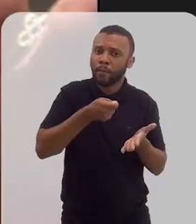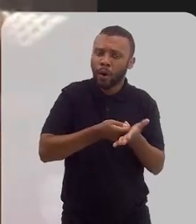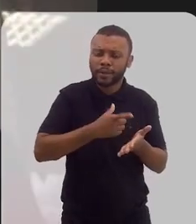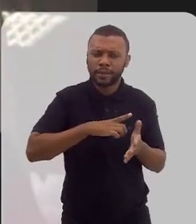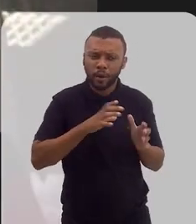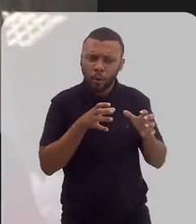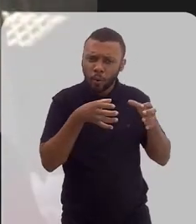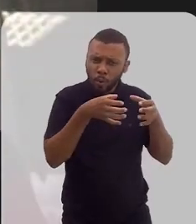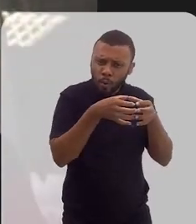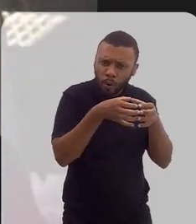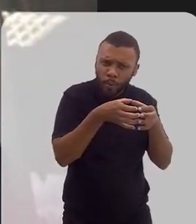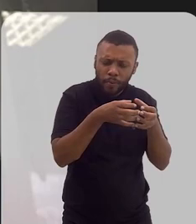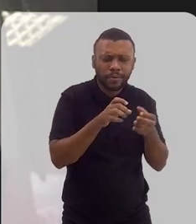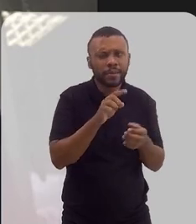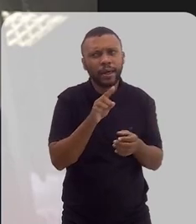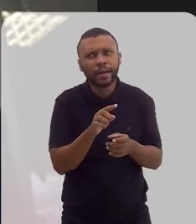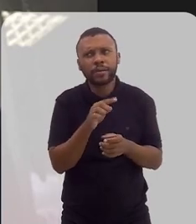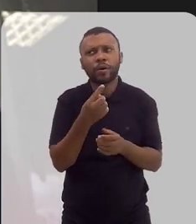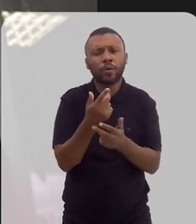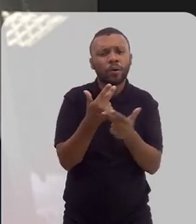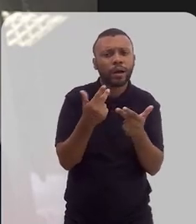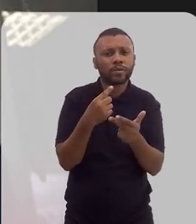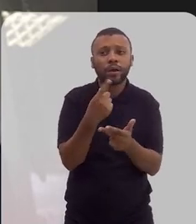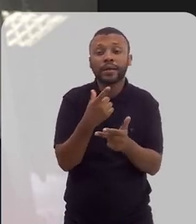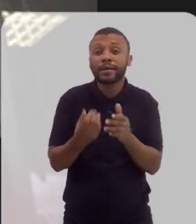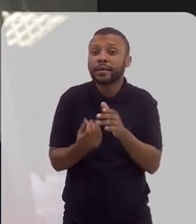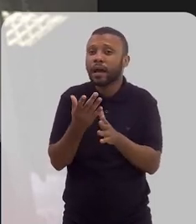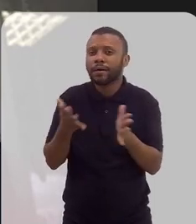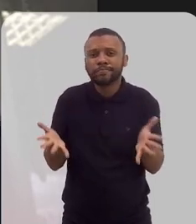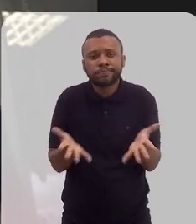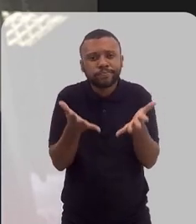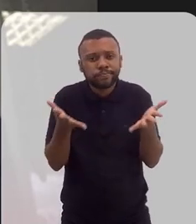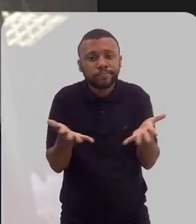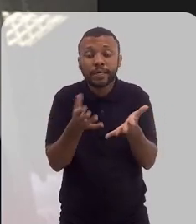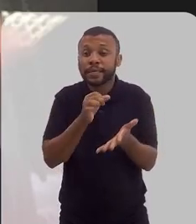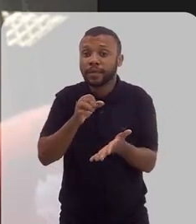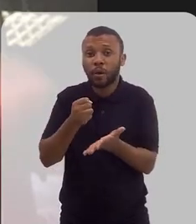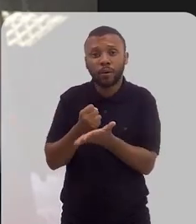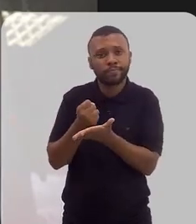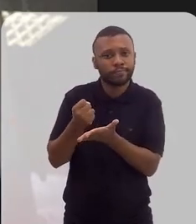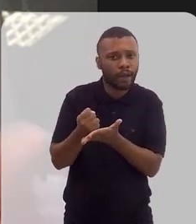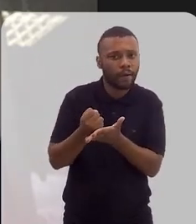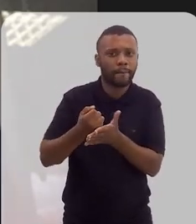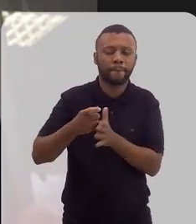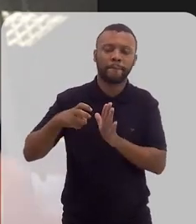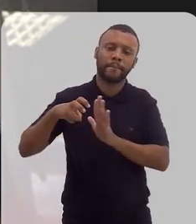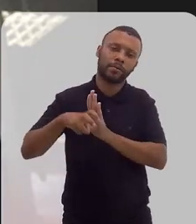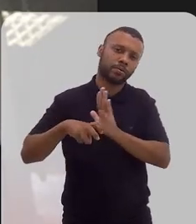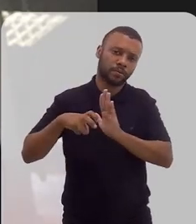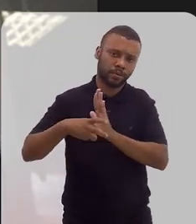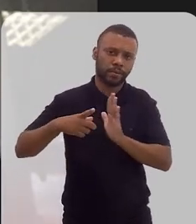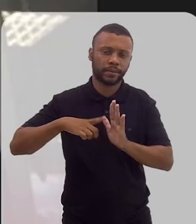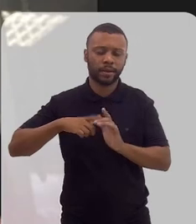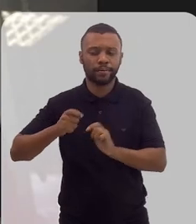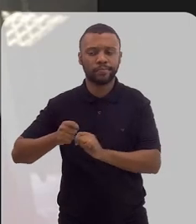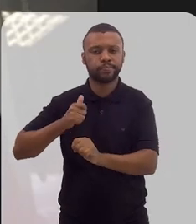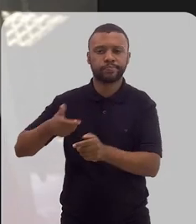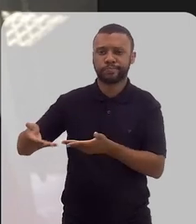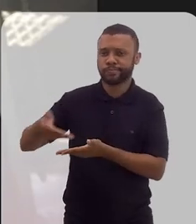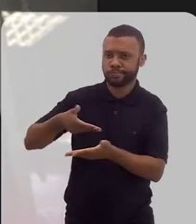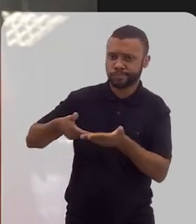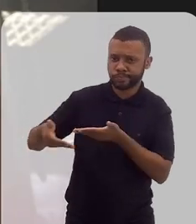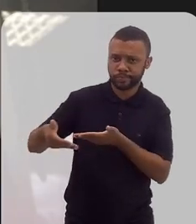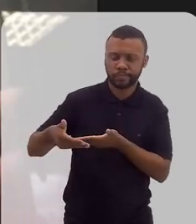você tenha um volume de pessoas com deficiência. Será que não é o caso de criar um estímulo para que, se eu emprego pessoas com deficiência, eu tenha algum ganho